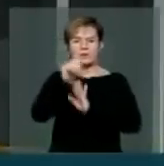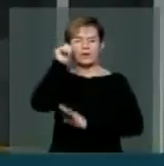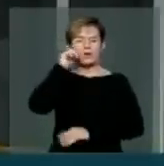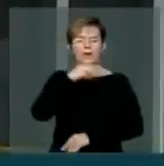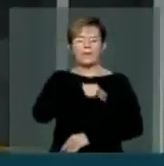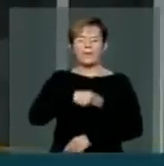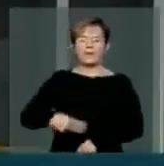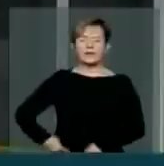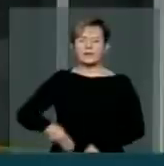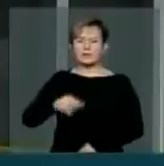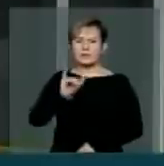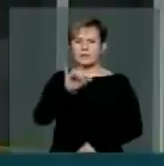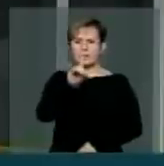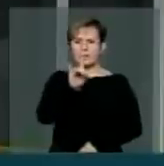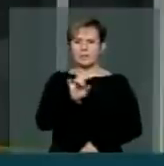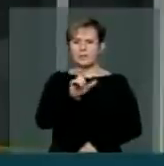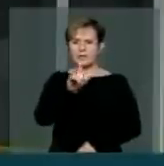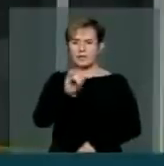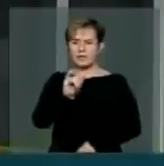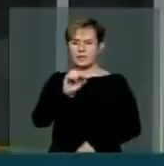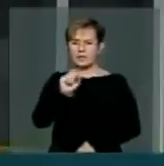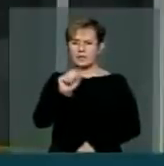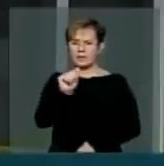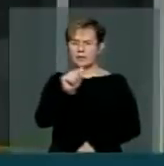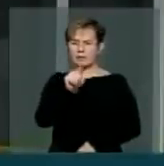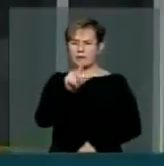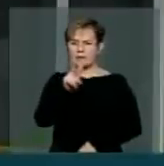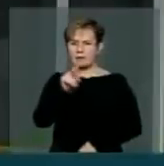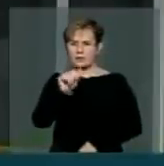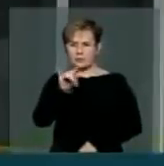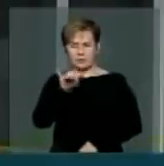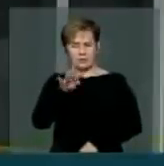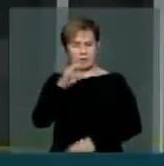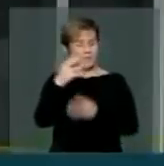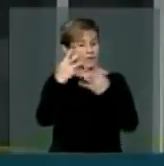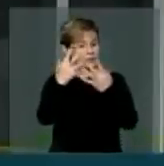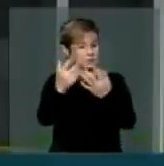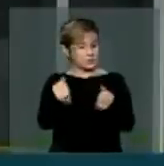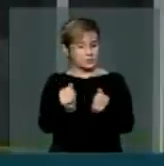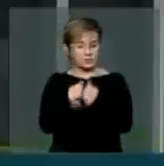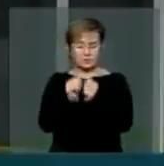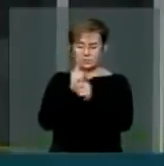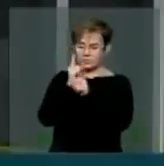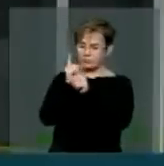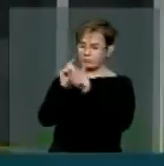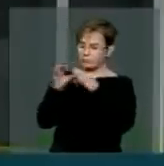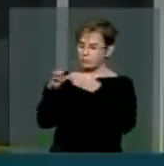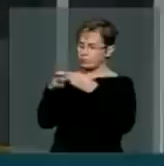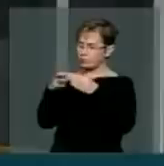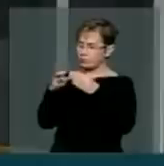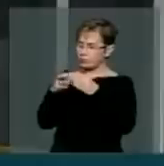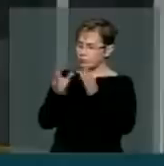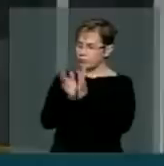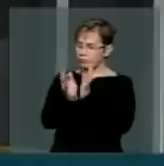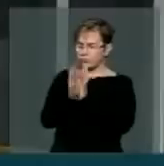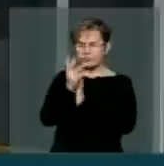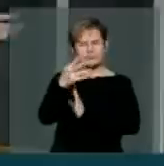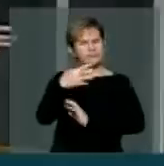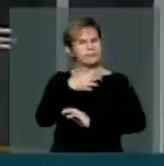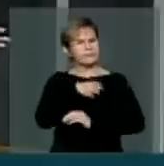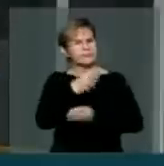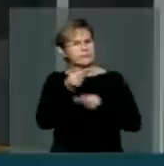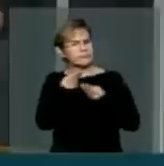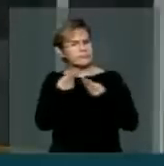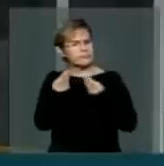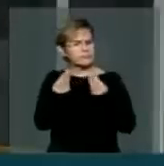Salvat recebeu uma comissão expressiva dos agentes com parlamentares, ficou sensibilizada, no